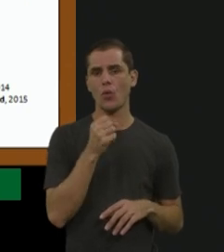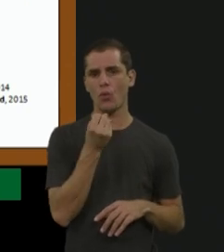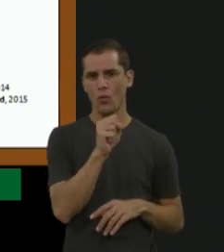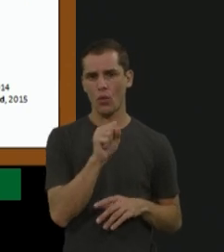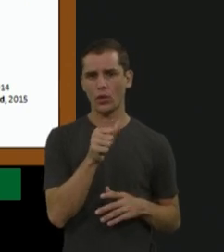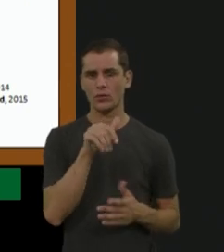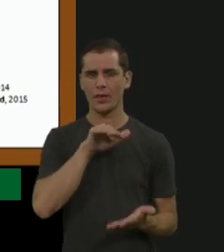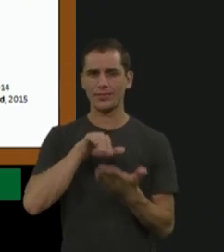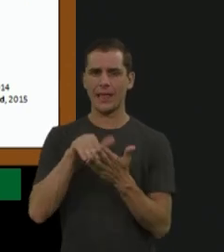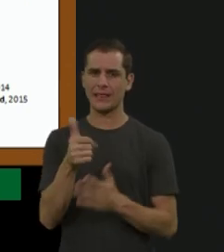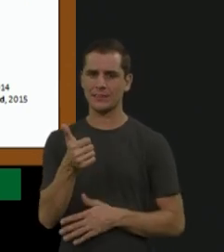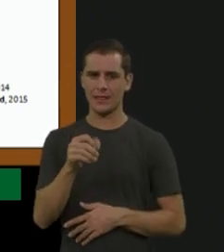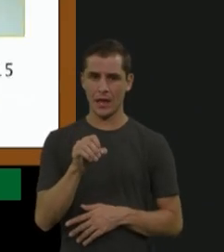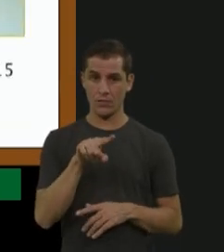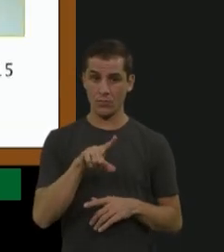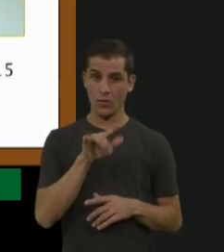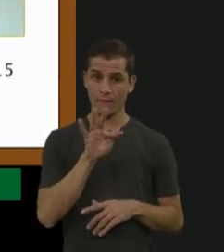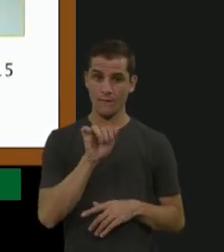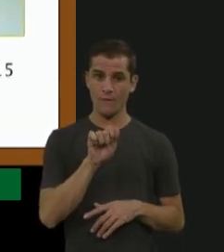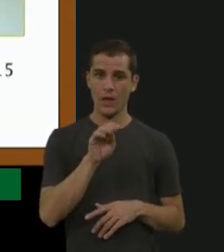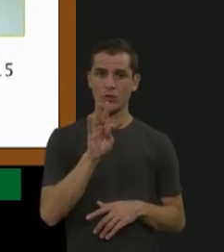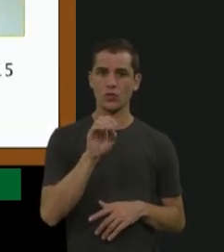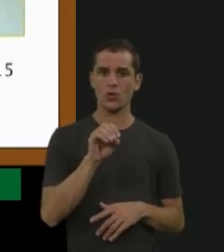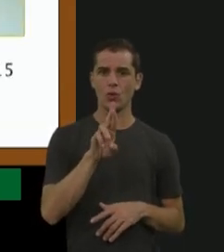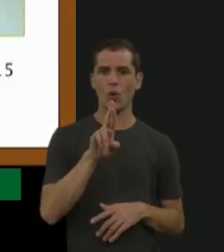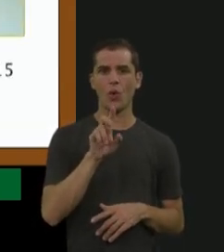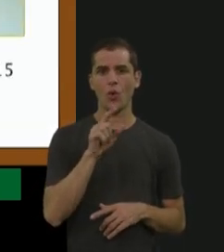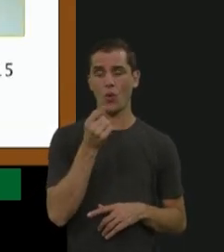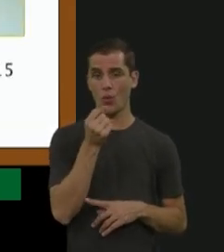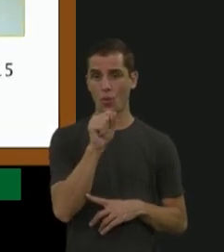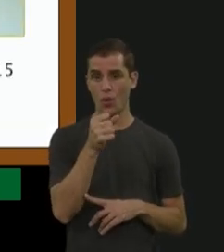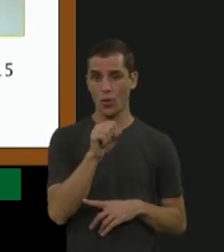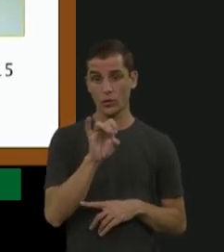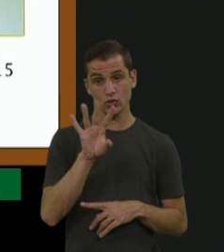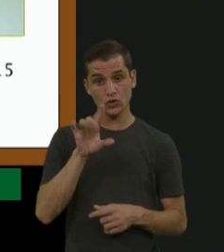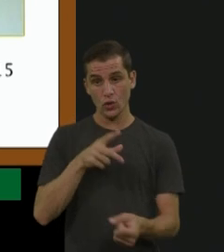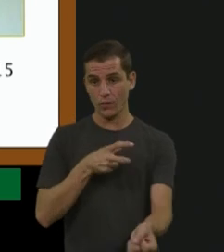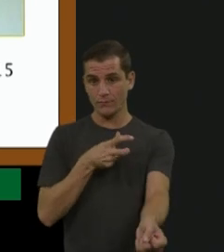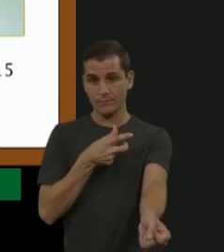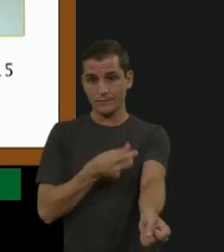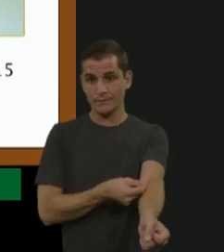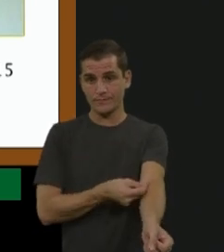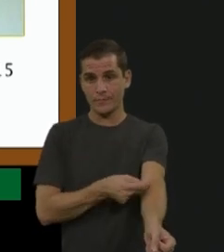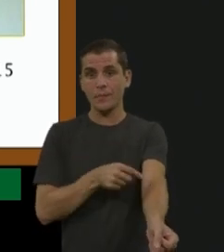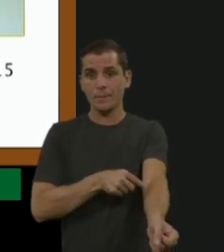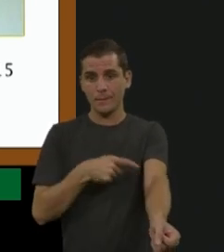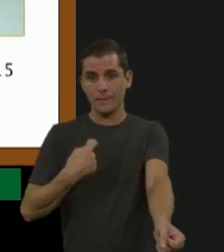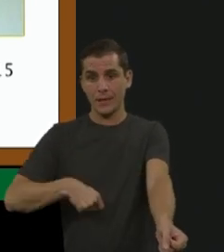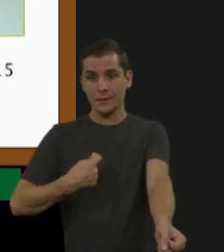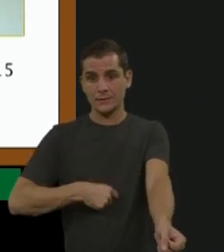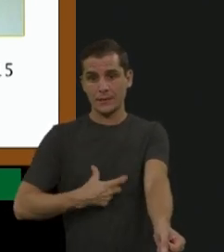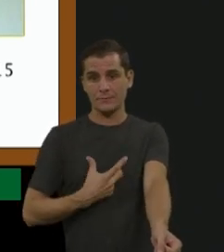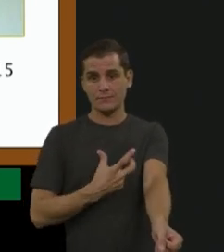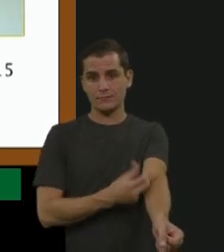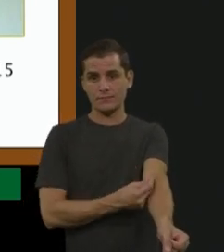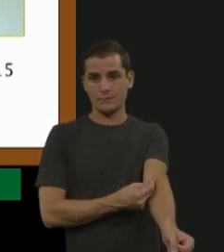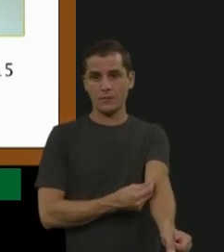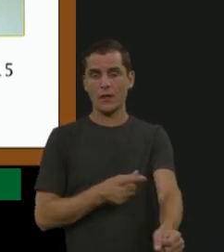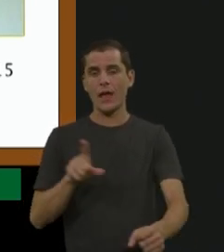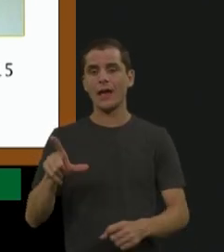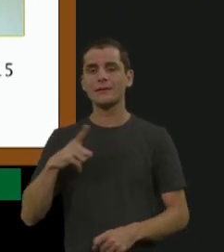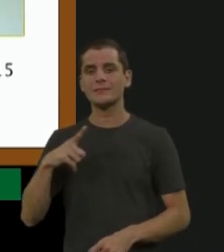fator 8, ele só existe intravenoso. O que tem subcutâneo é o anticorpo monoclonal,